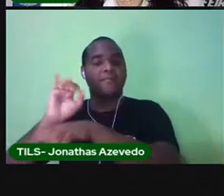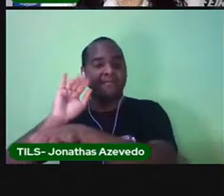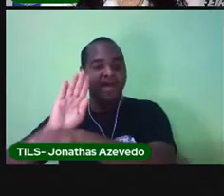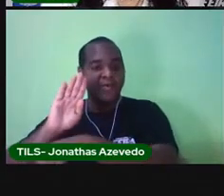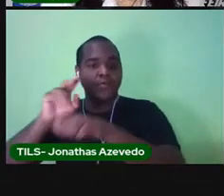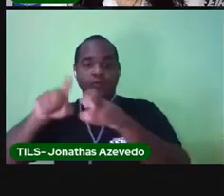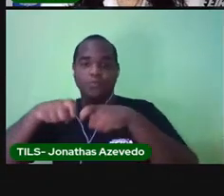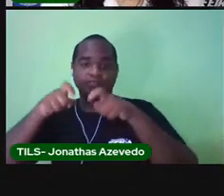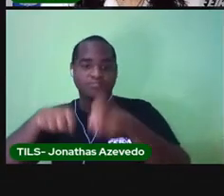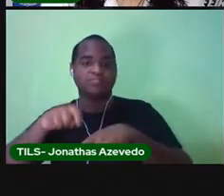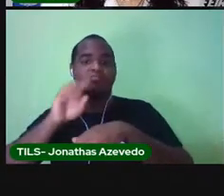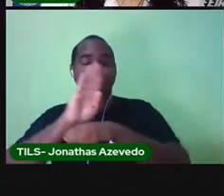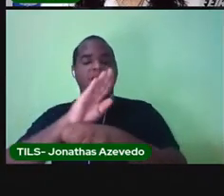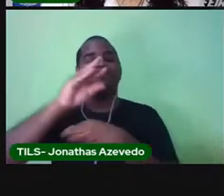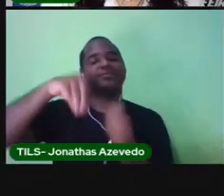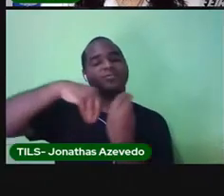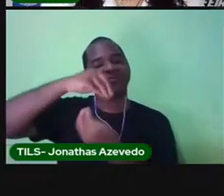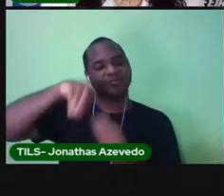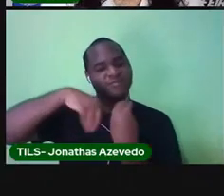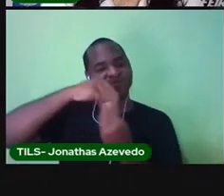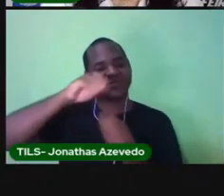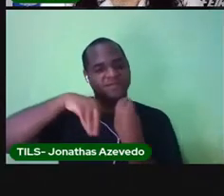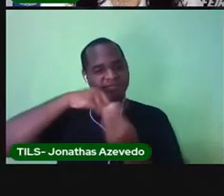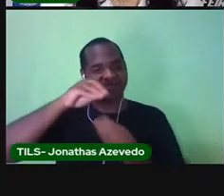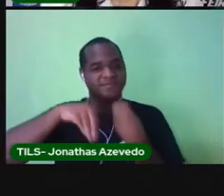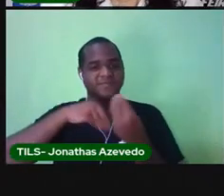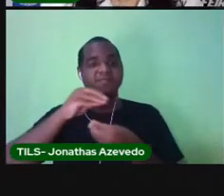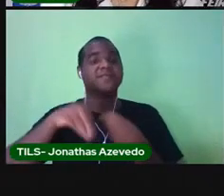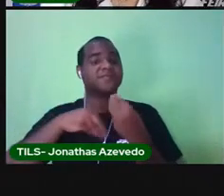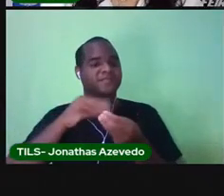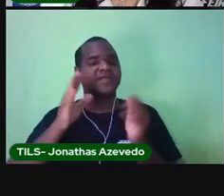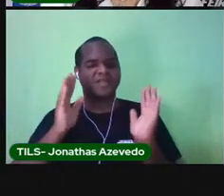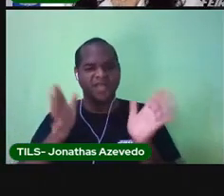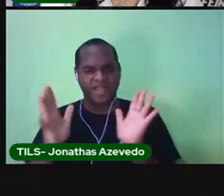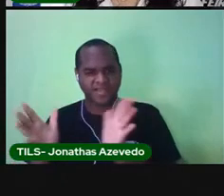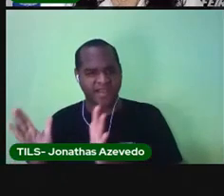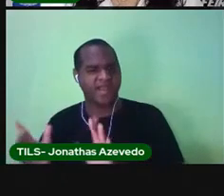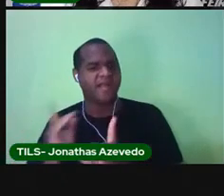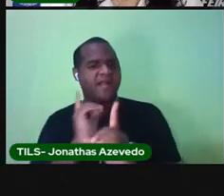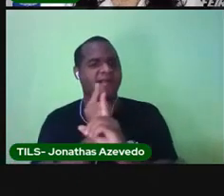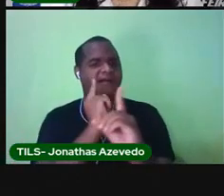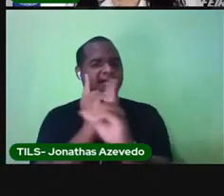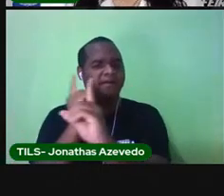rural e o bairro misto. Você já ouviu falar em algum deles?